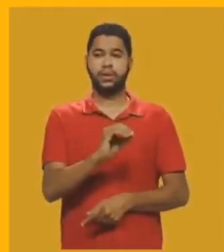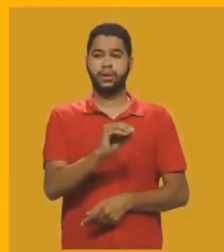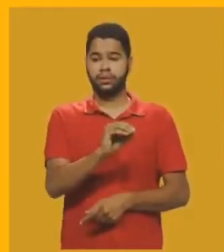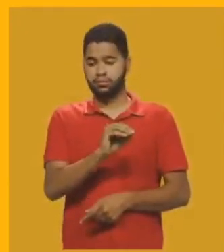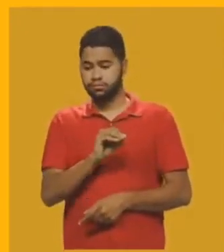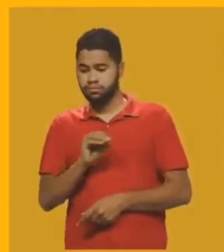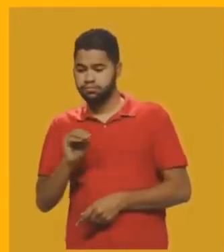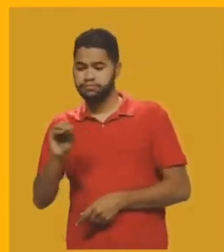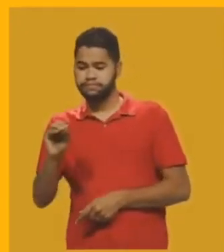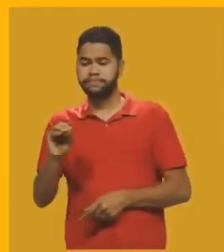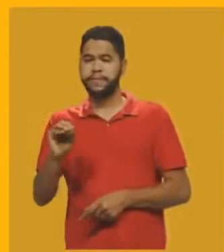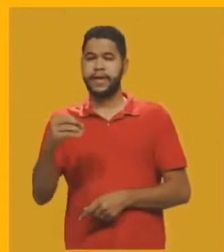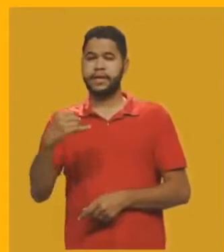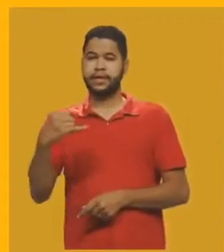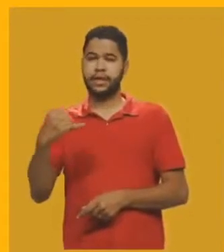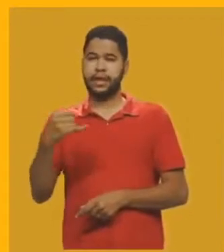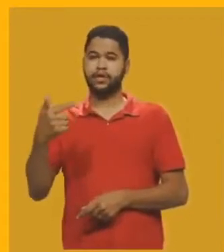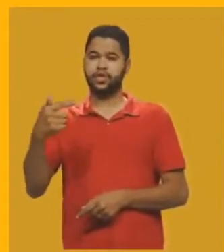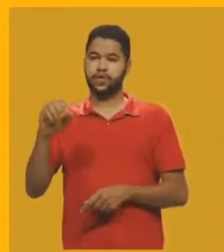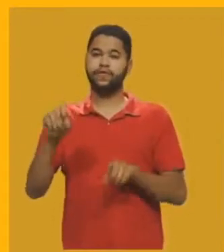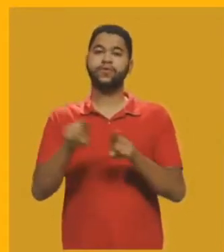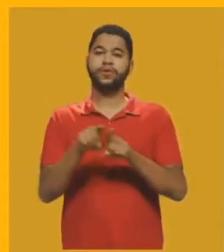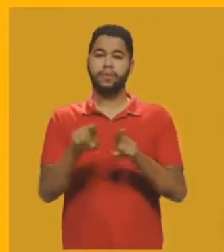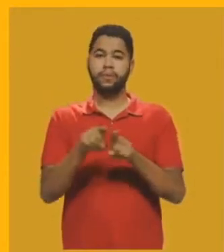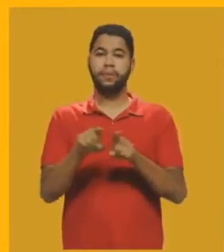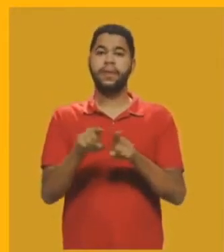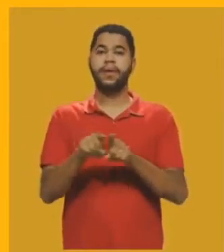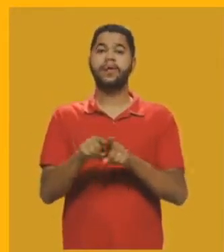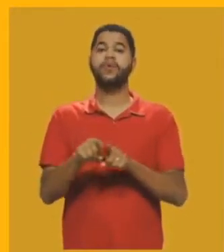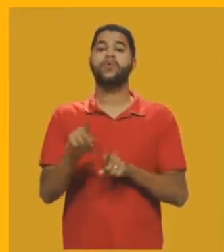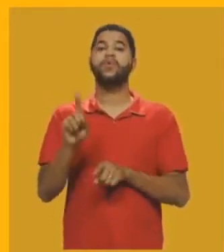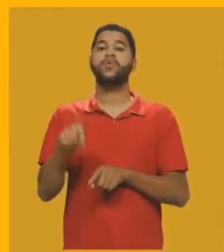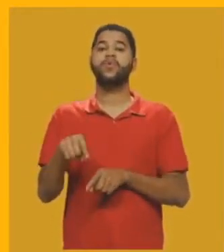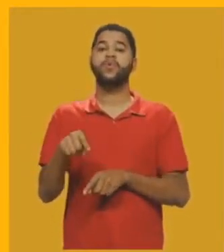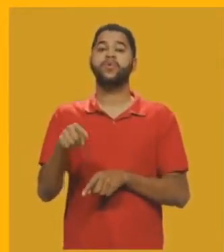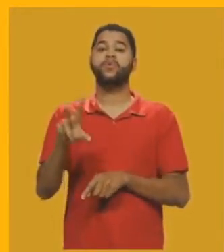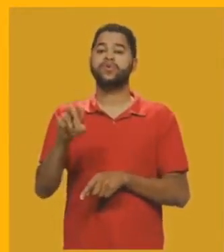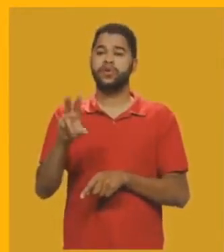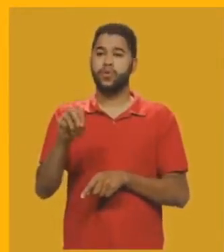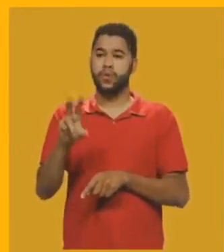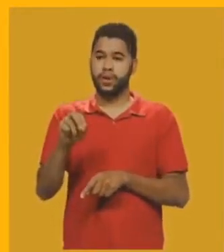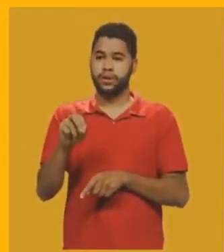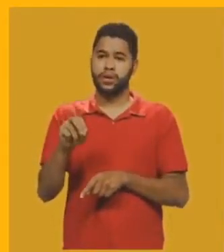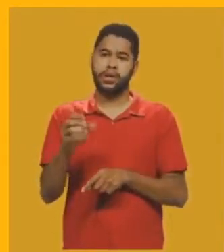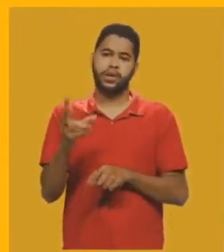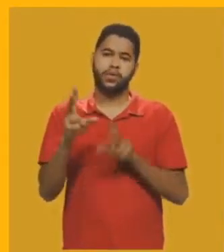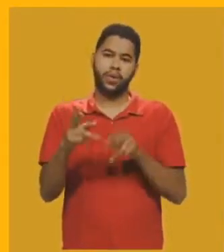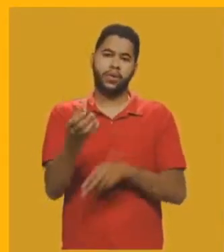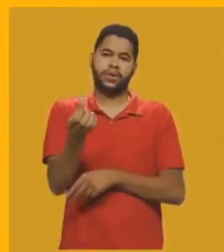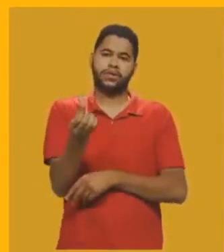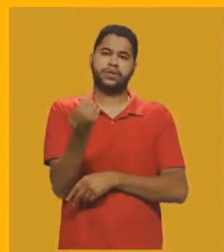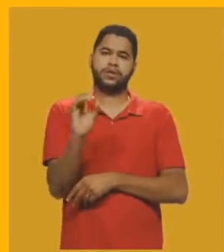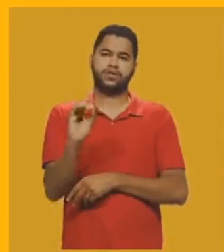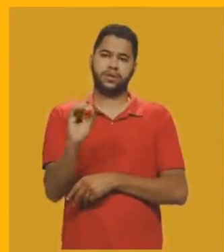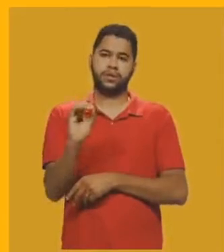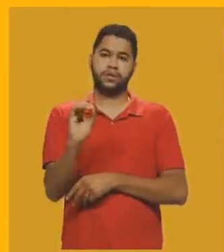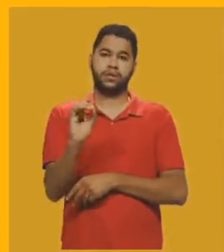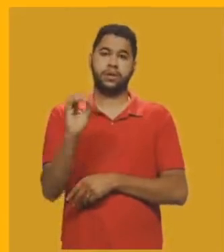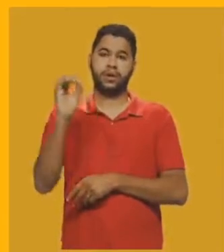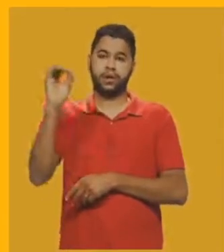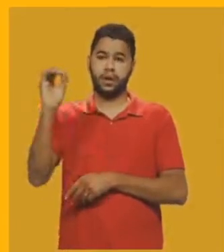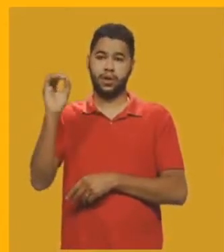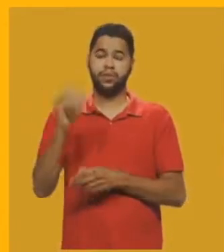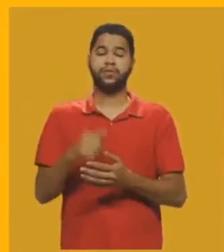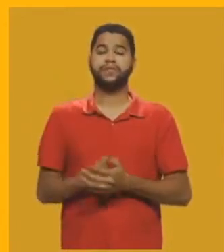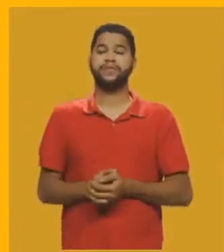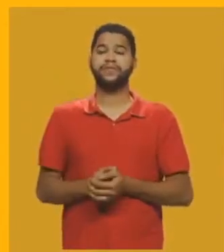negativo, o 50 também, então o x vai ser igual a 60 graus. Se eu encontrei esse